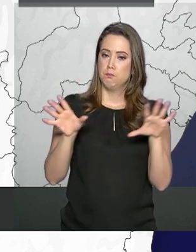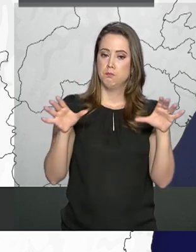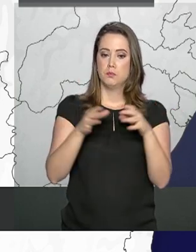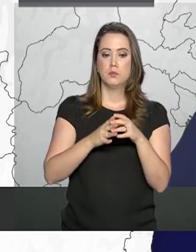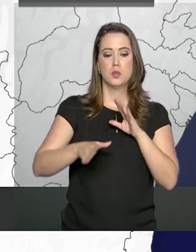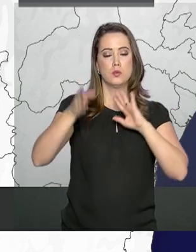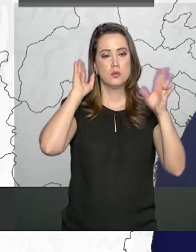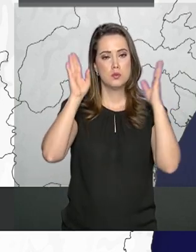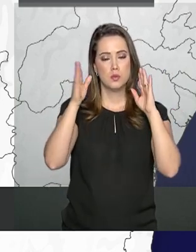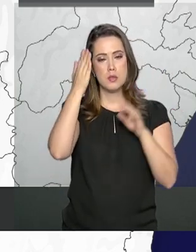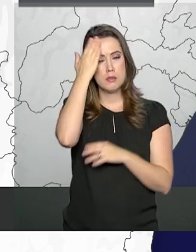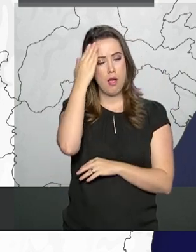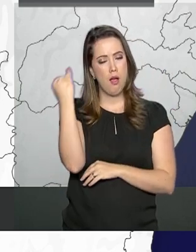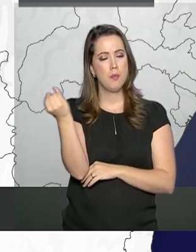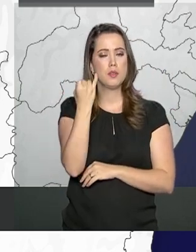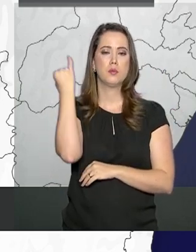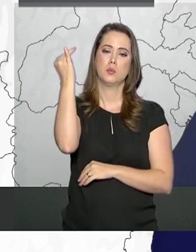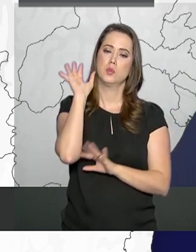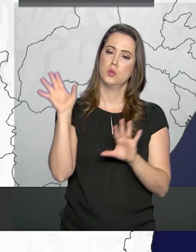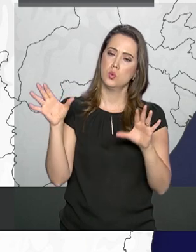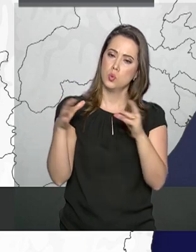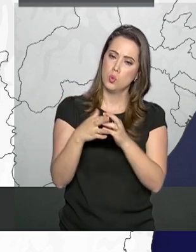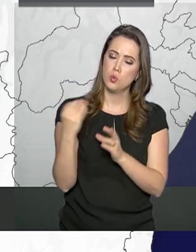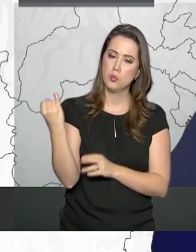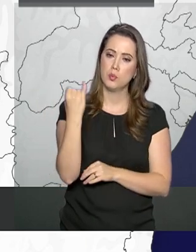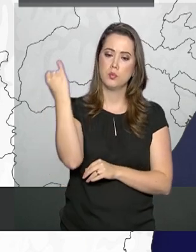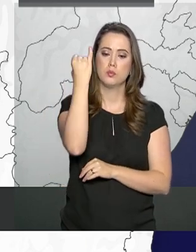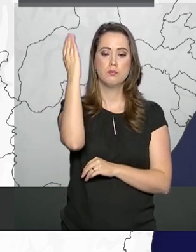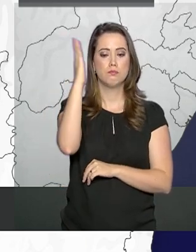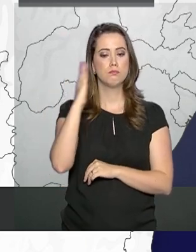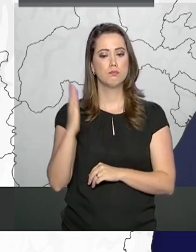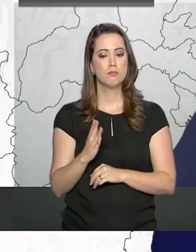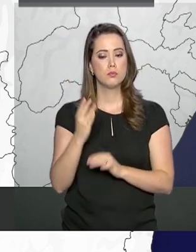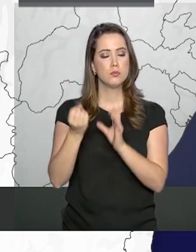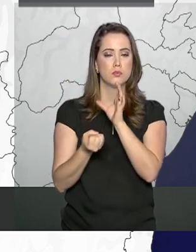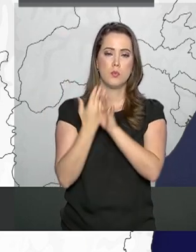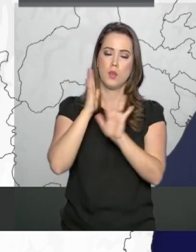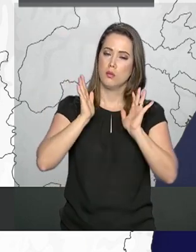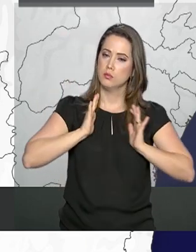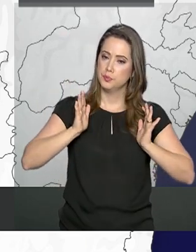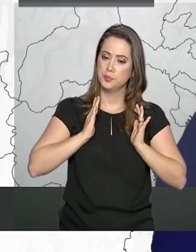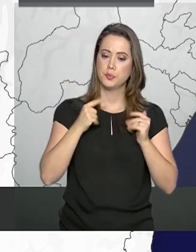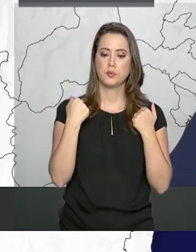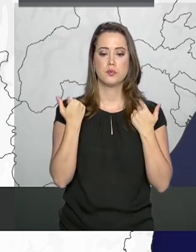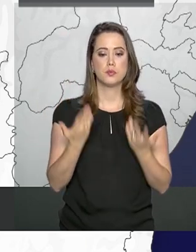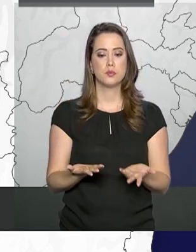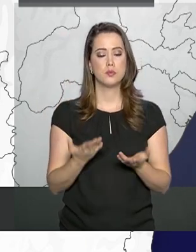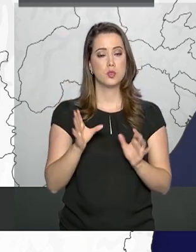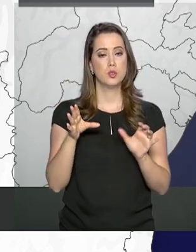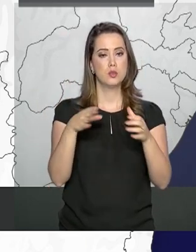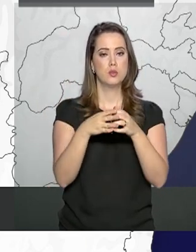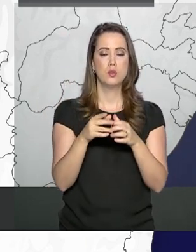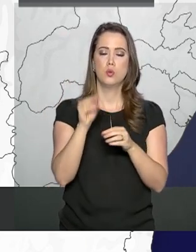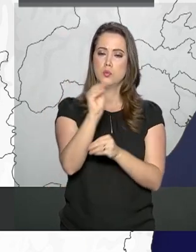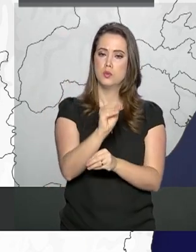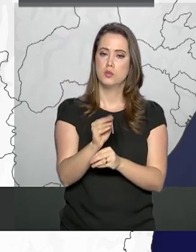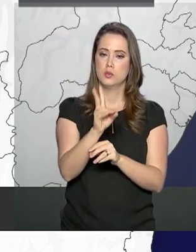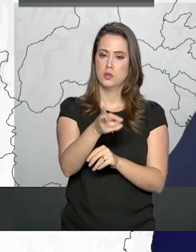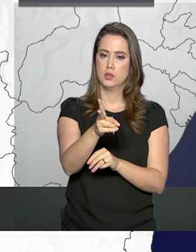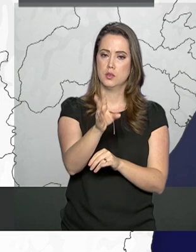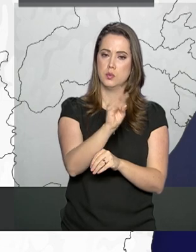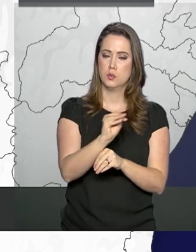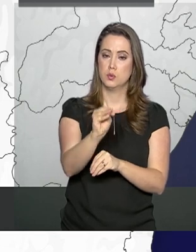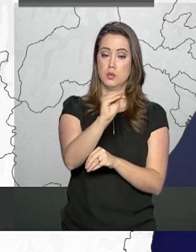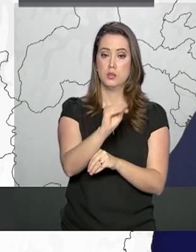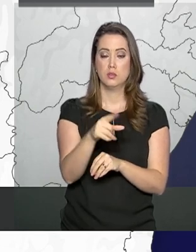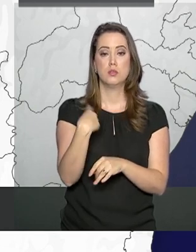sabe da relevância, da importância dessa categoria para o Brasil, para a geração de riqueza. E a categoria vai ser tratada com muito carinho. Nós vamos